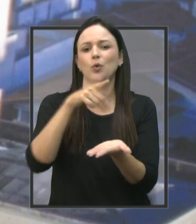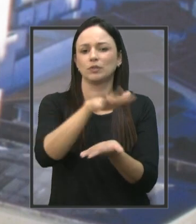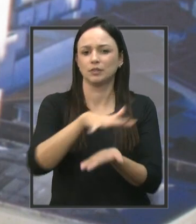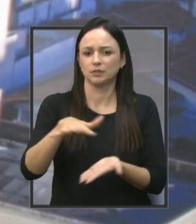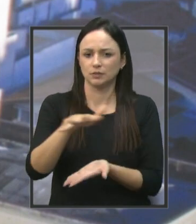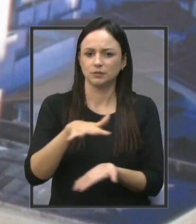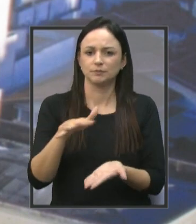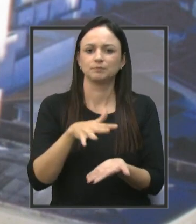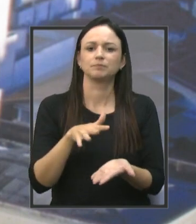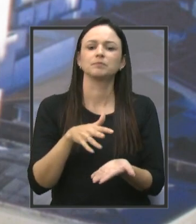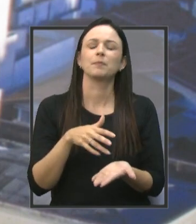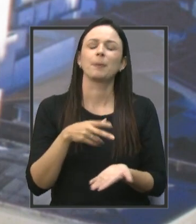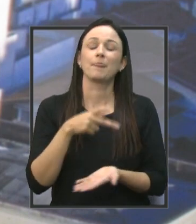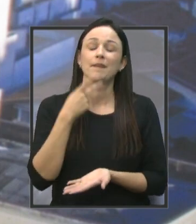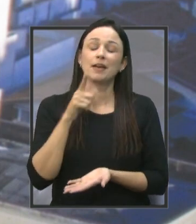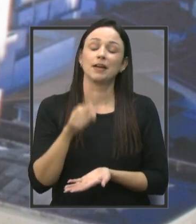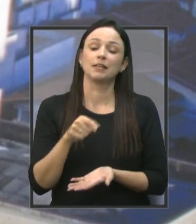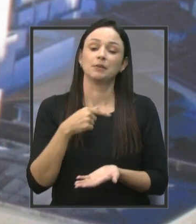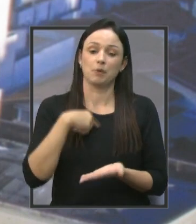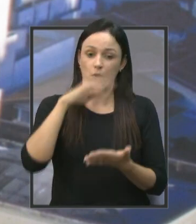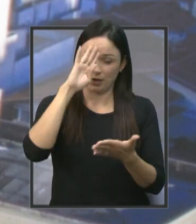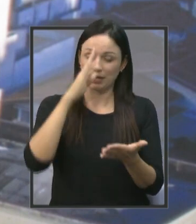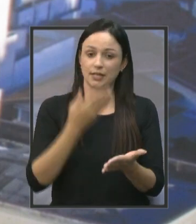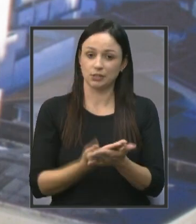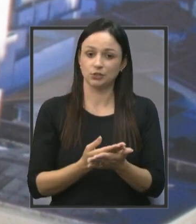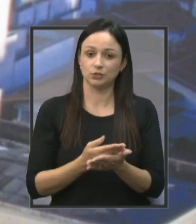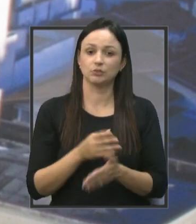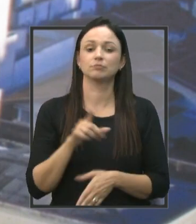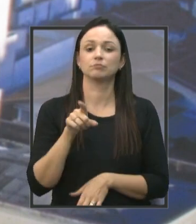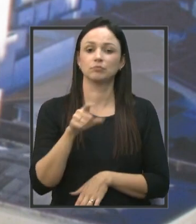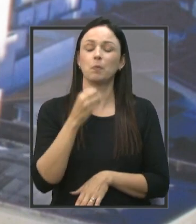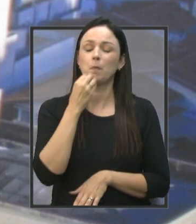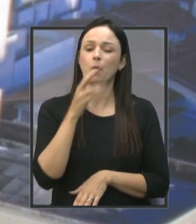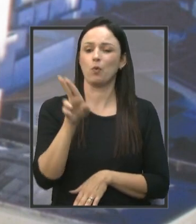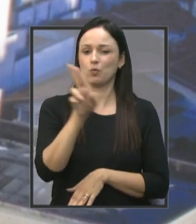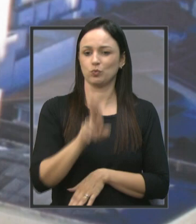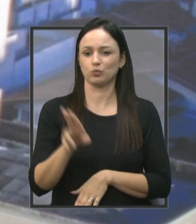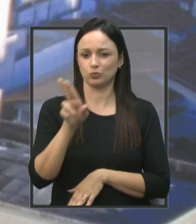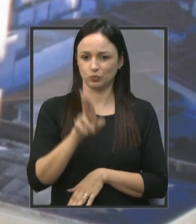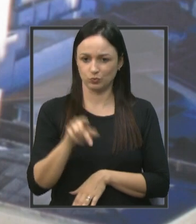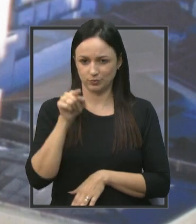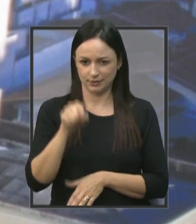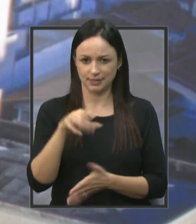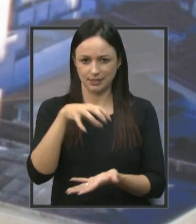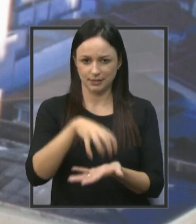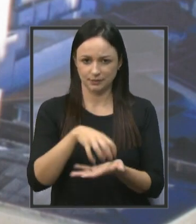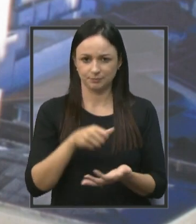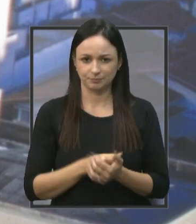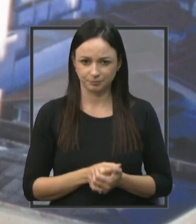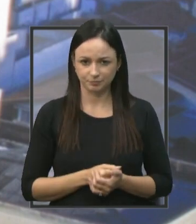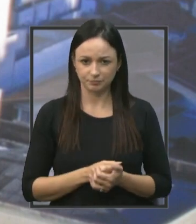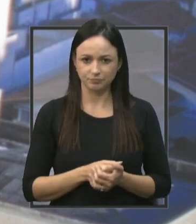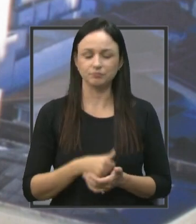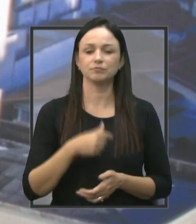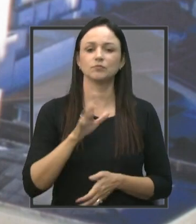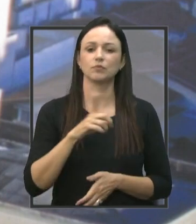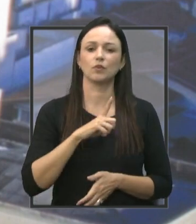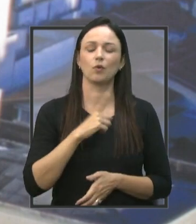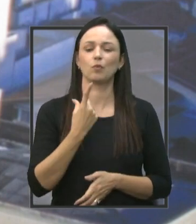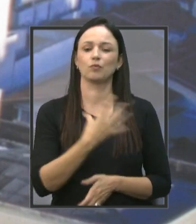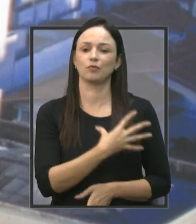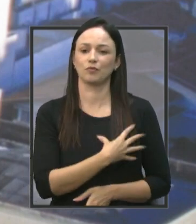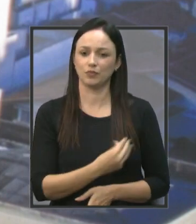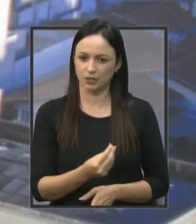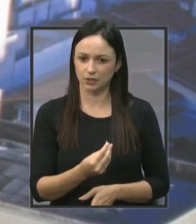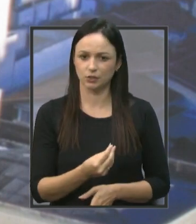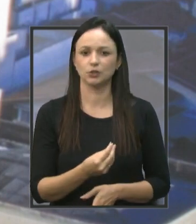comentando. Mas eu acredito que será de bom uso para essa entidade. Já que eu tenho um filho deficiente,